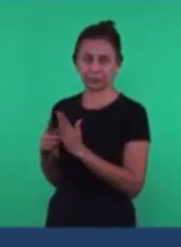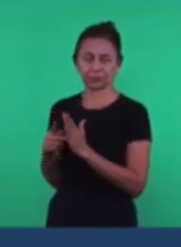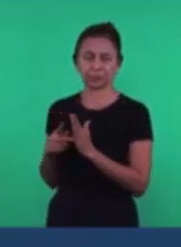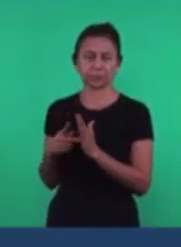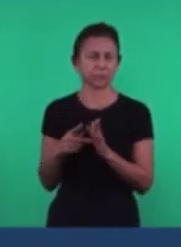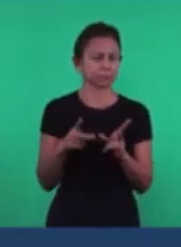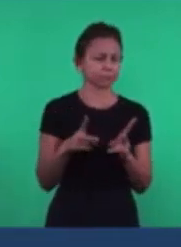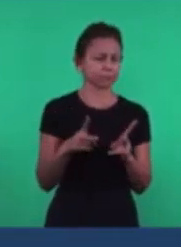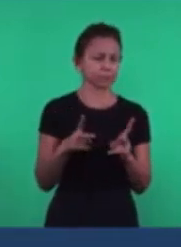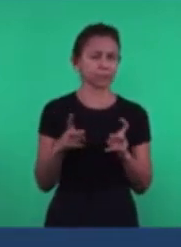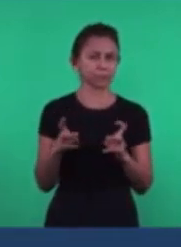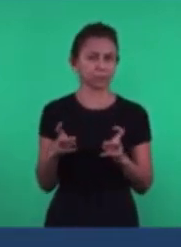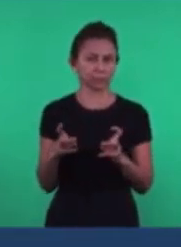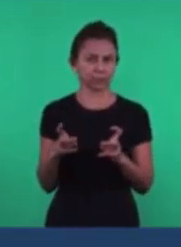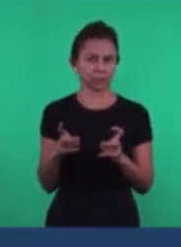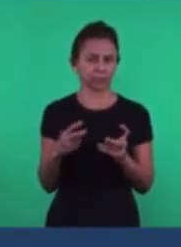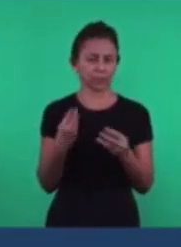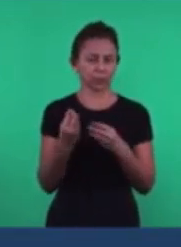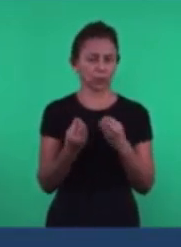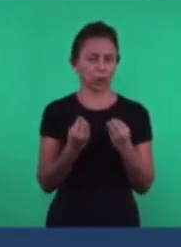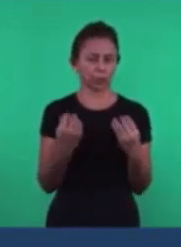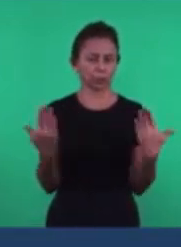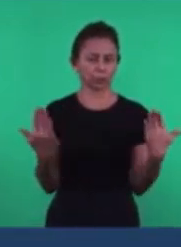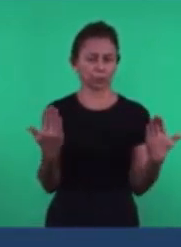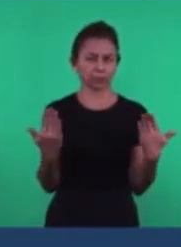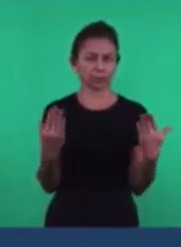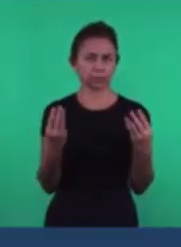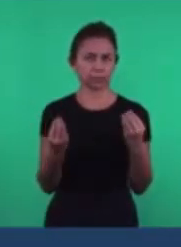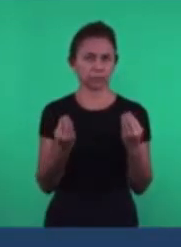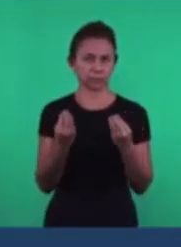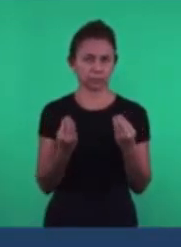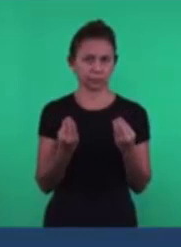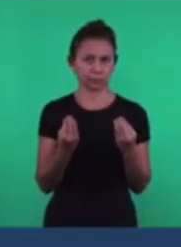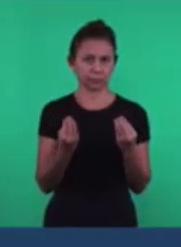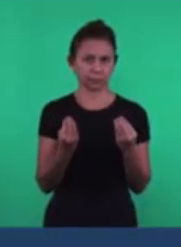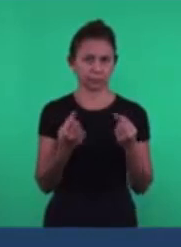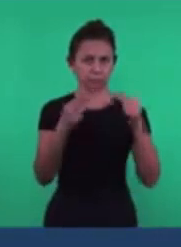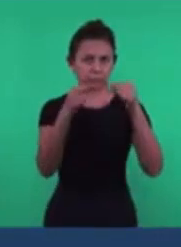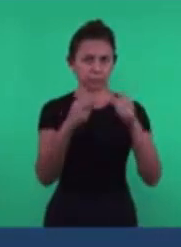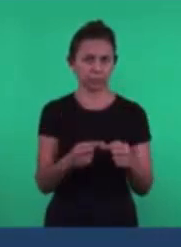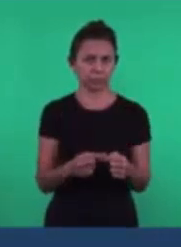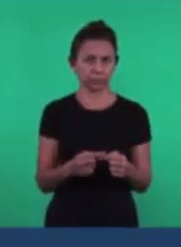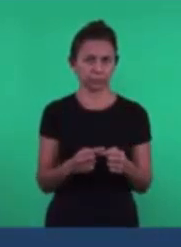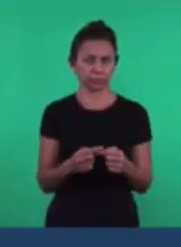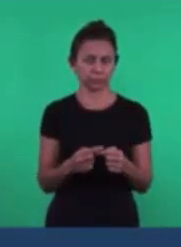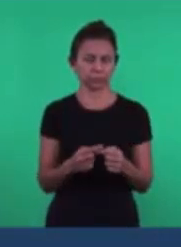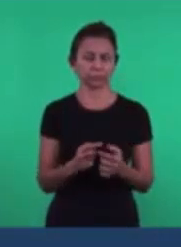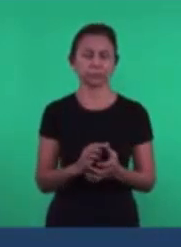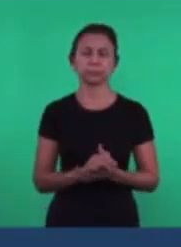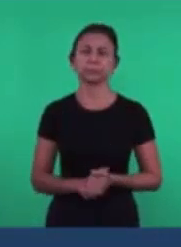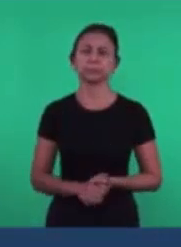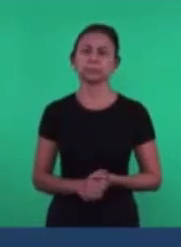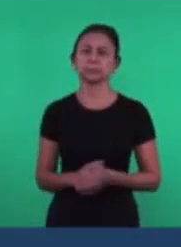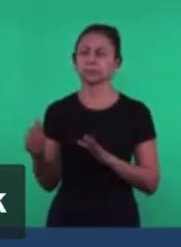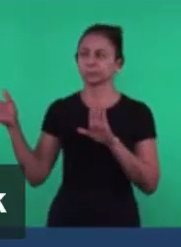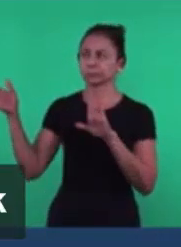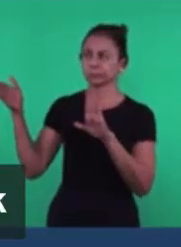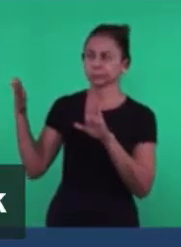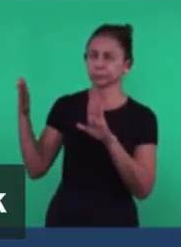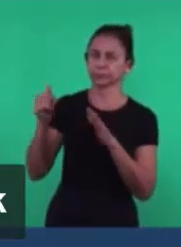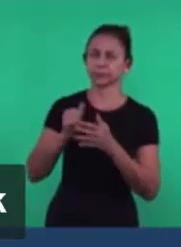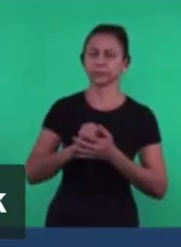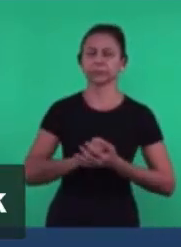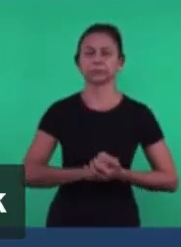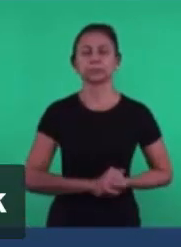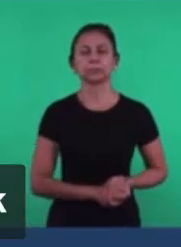Esta associação Como se dá Pode passar Faça algum Associação entre a